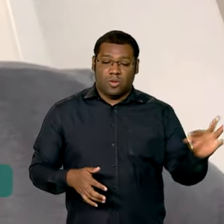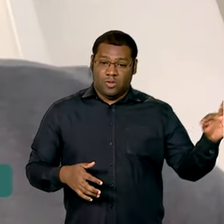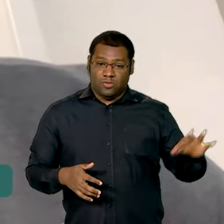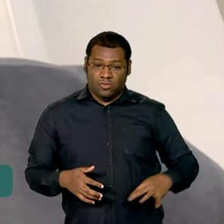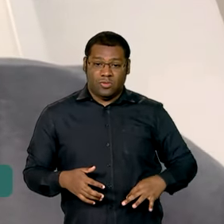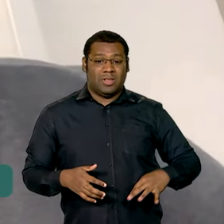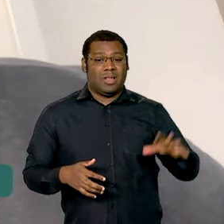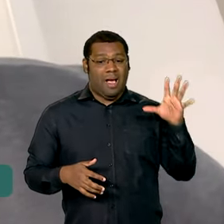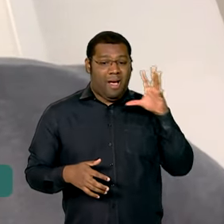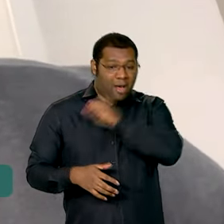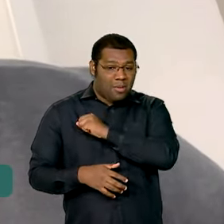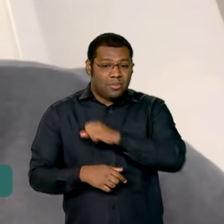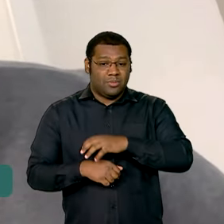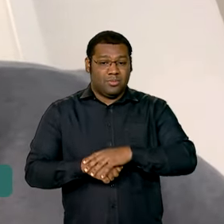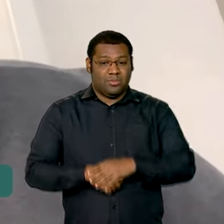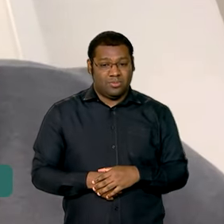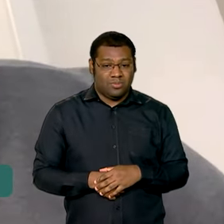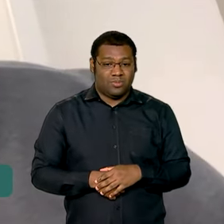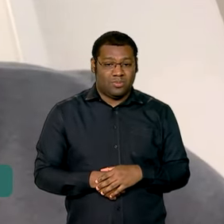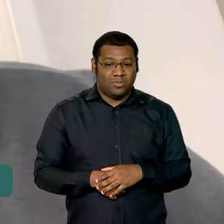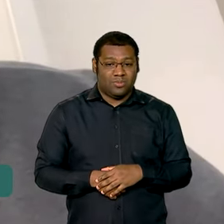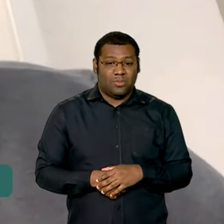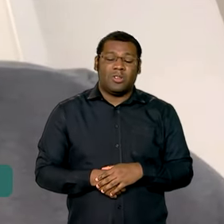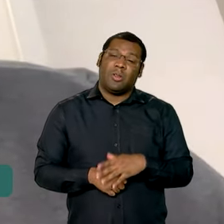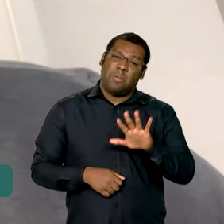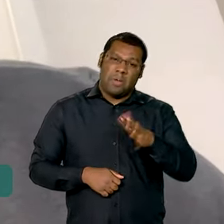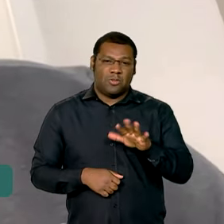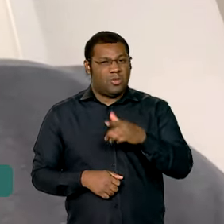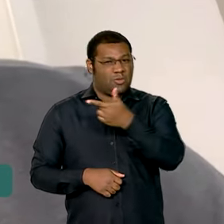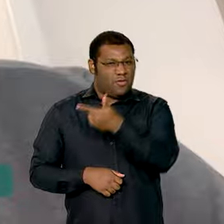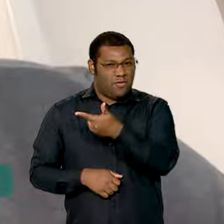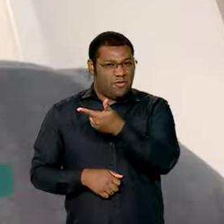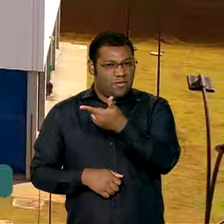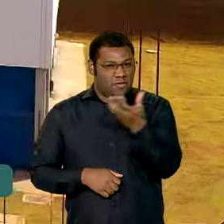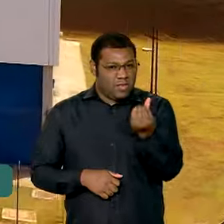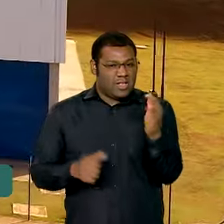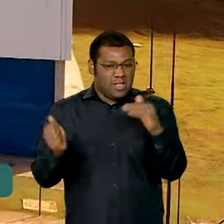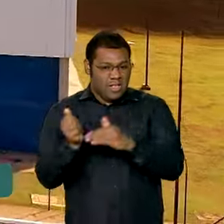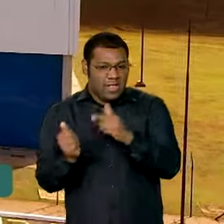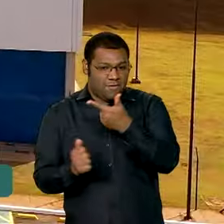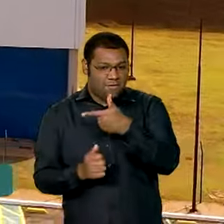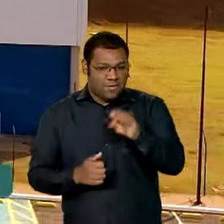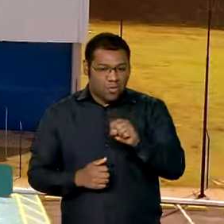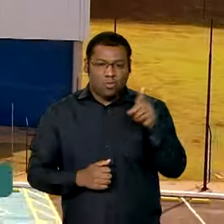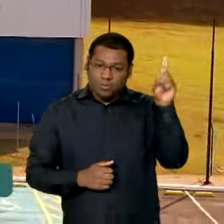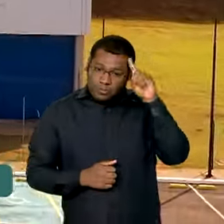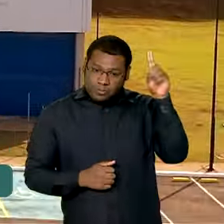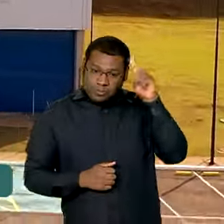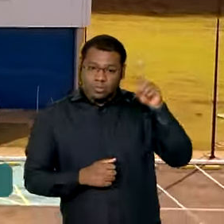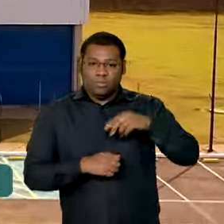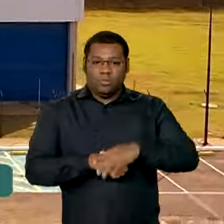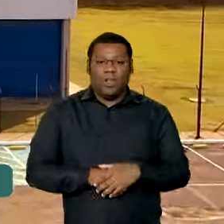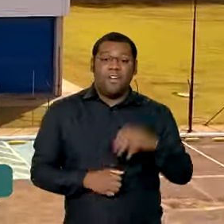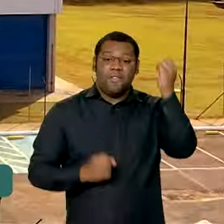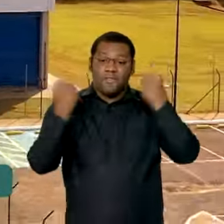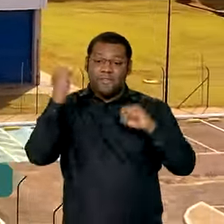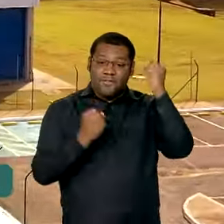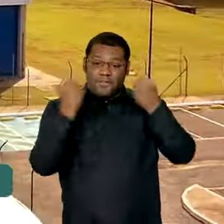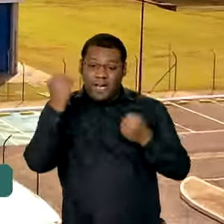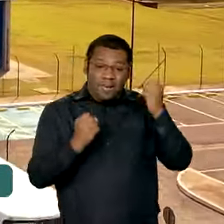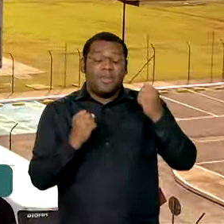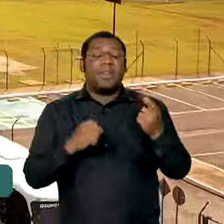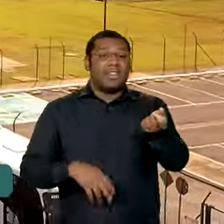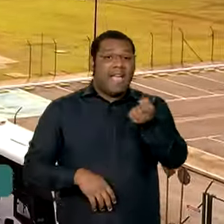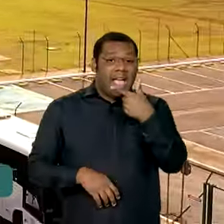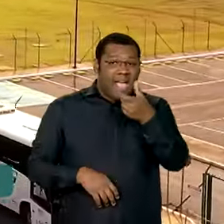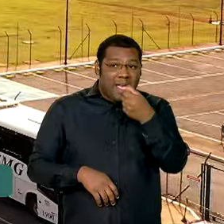eu tomo, mais ou menos, na faixa de 26 a 28 unidades por dia. O projeto da indústria de biomedicamentos também